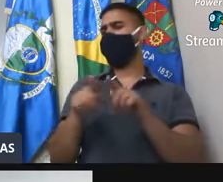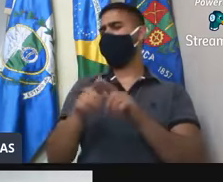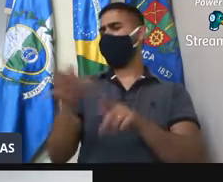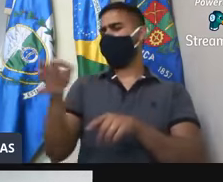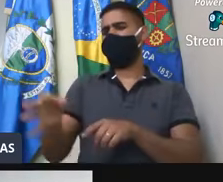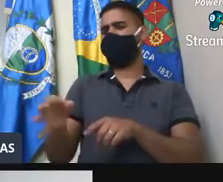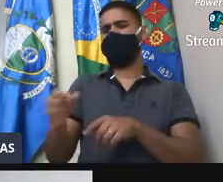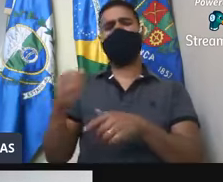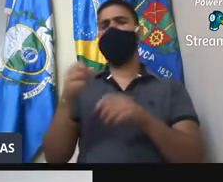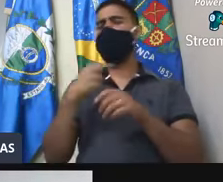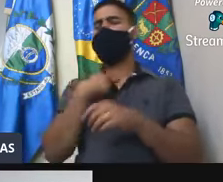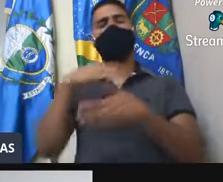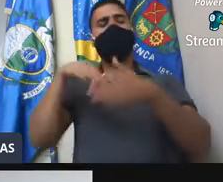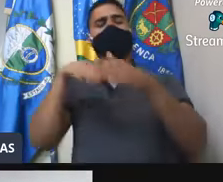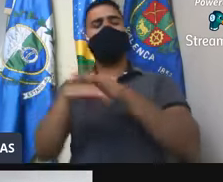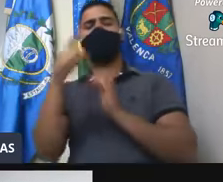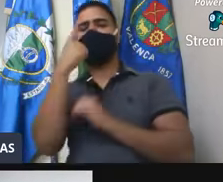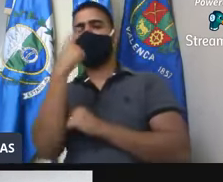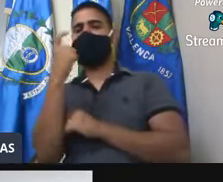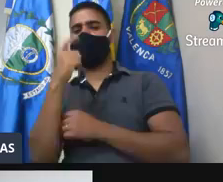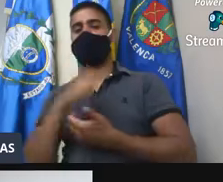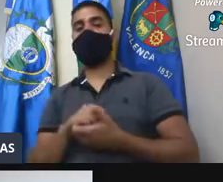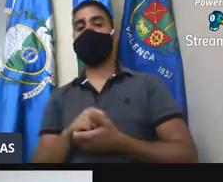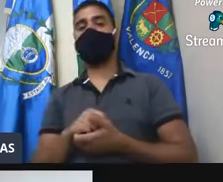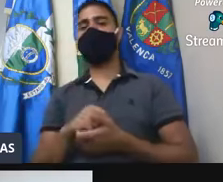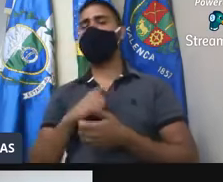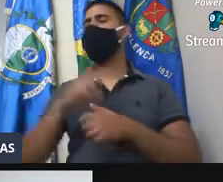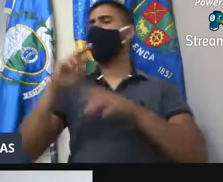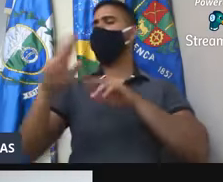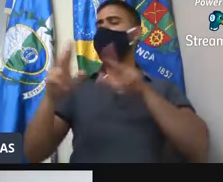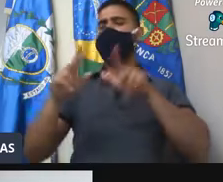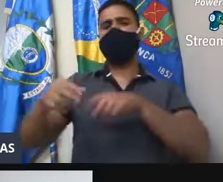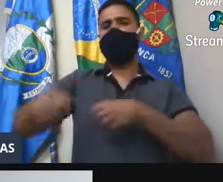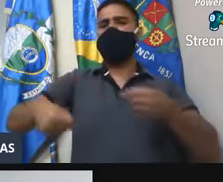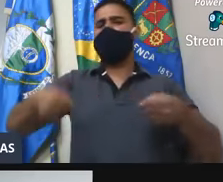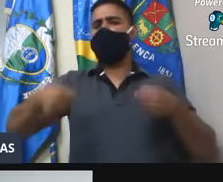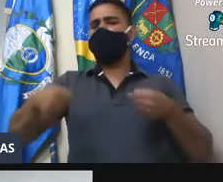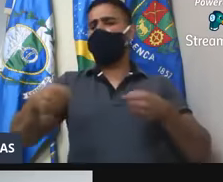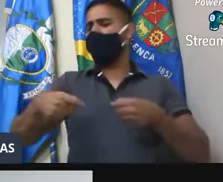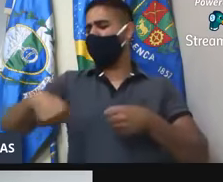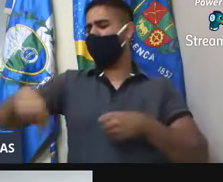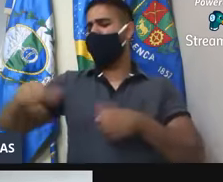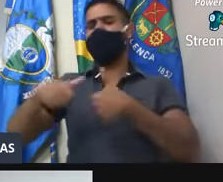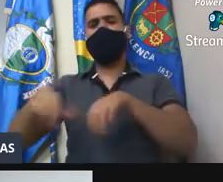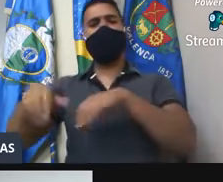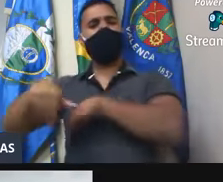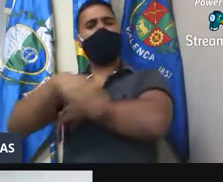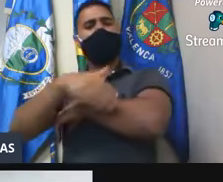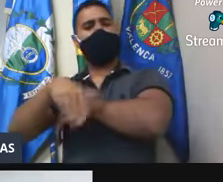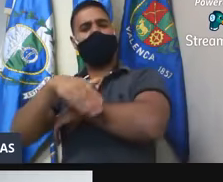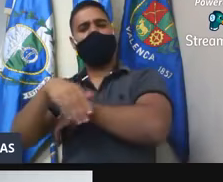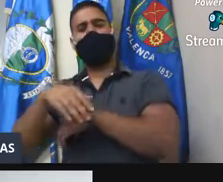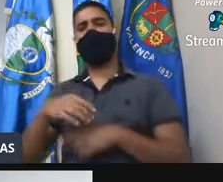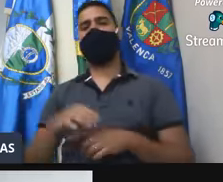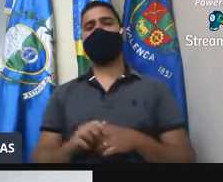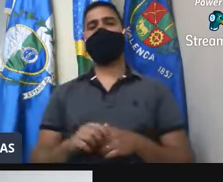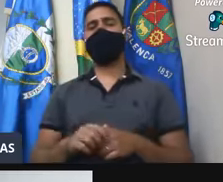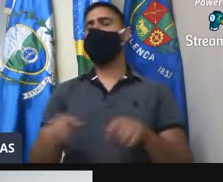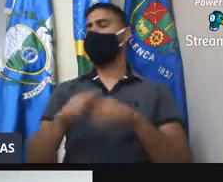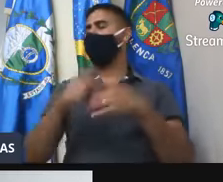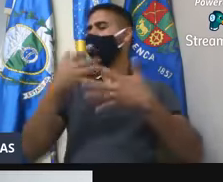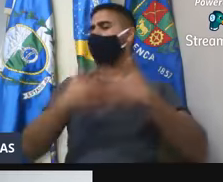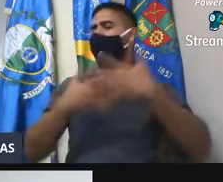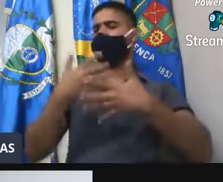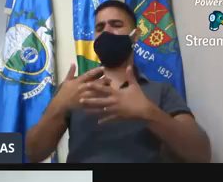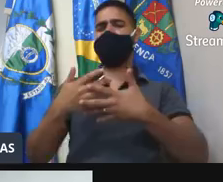armazena adequadamente o lixo à espera da coleta. Dezenas de sacolas plásticas vão avolumando-se, até mesmo penduradas, incorporando a paisagem, que está na